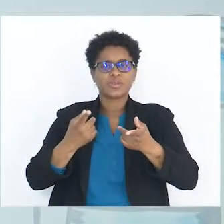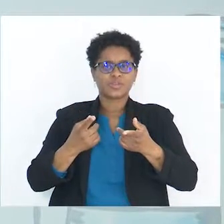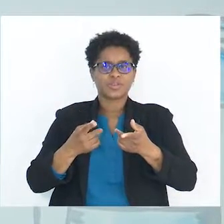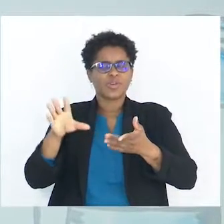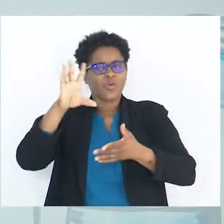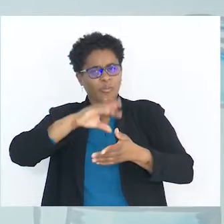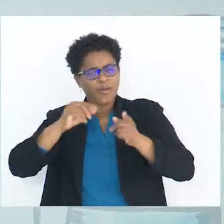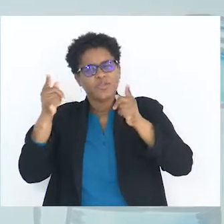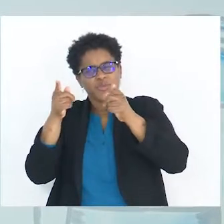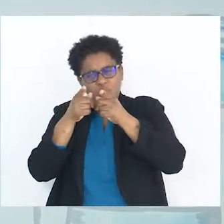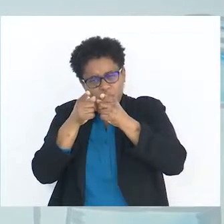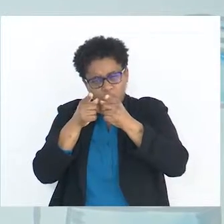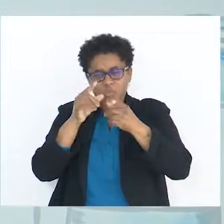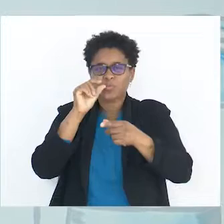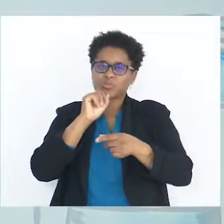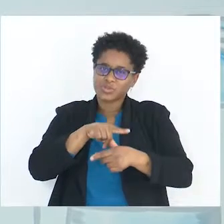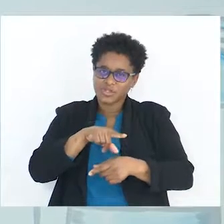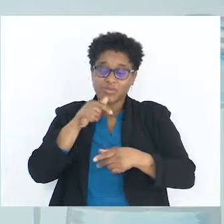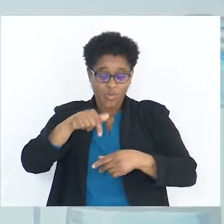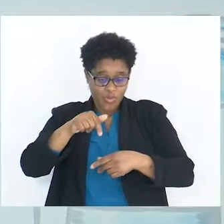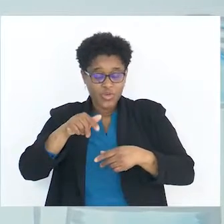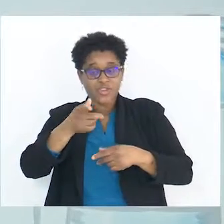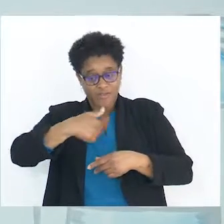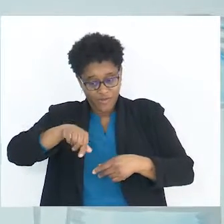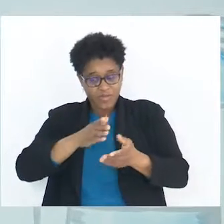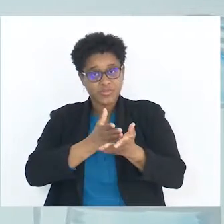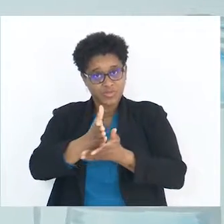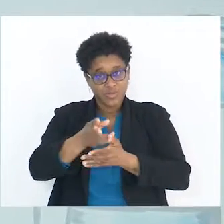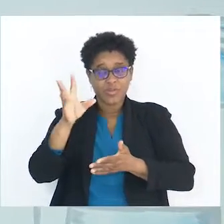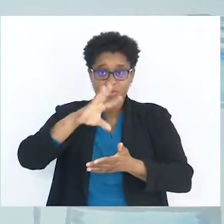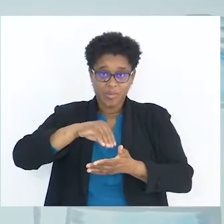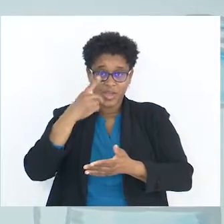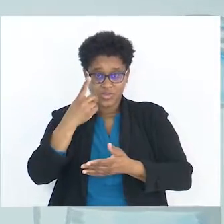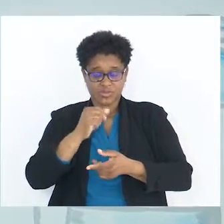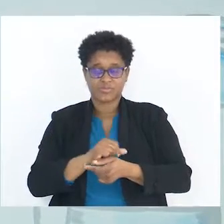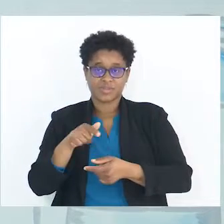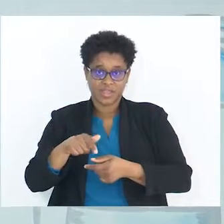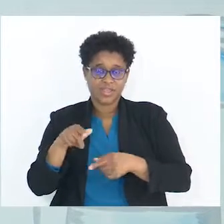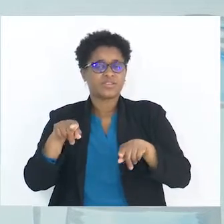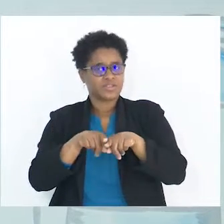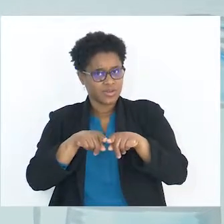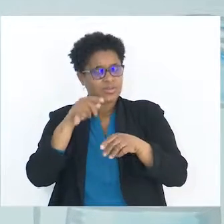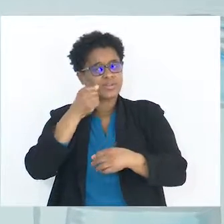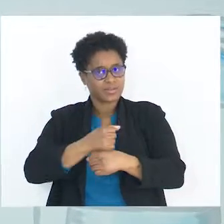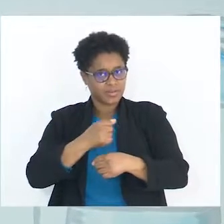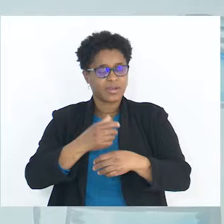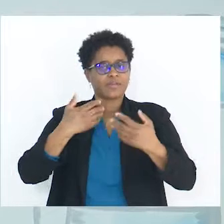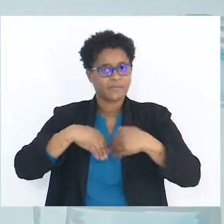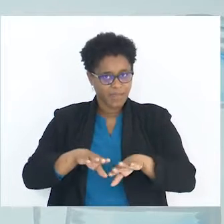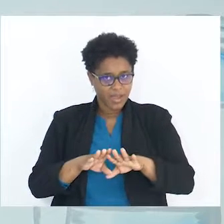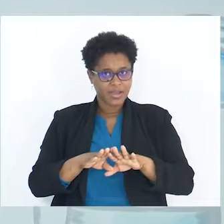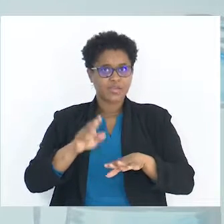o mais curto possível. Hoje nós vamos continuar com mais uma oficina dessa mesma produção,